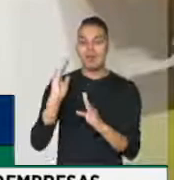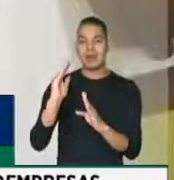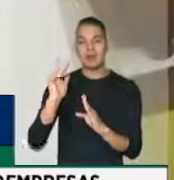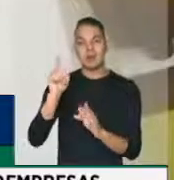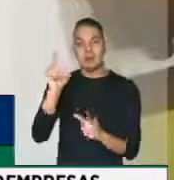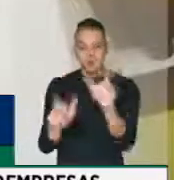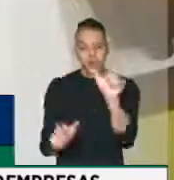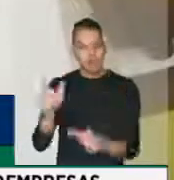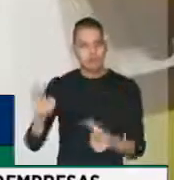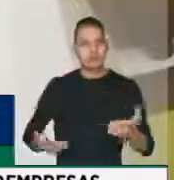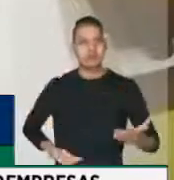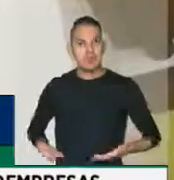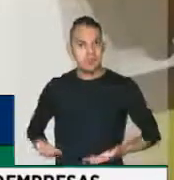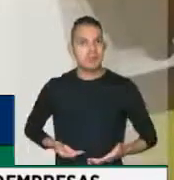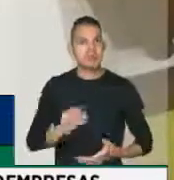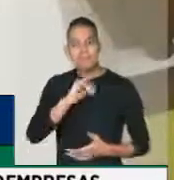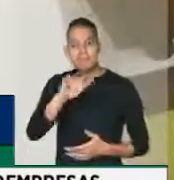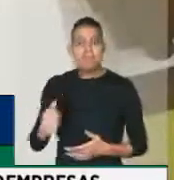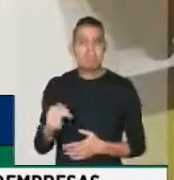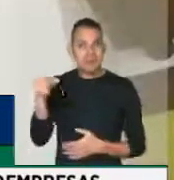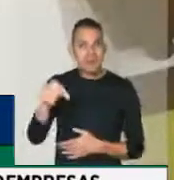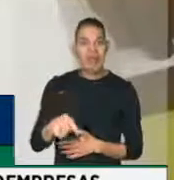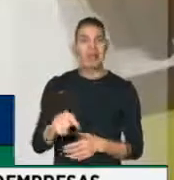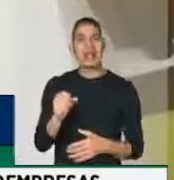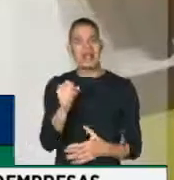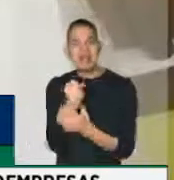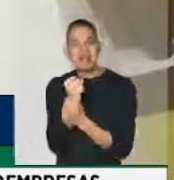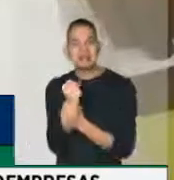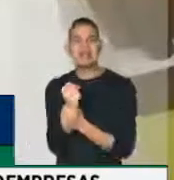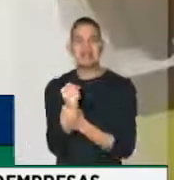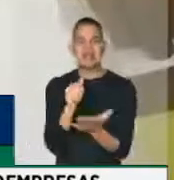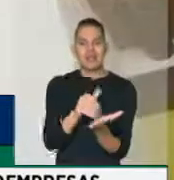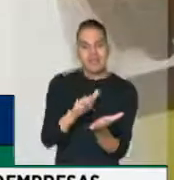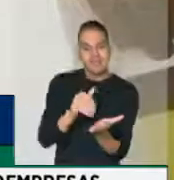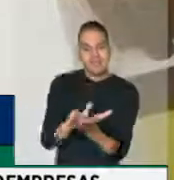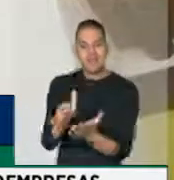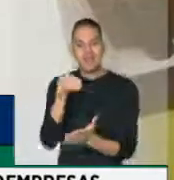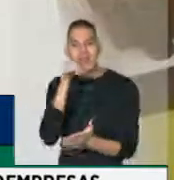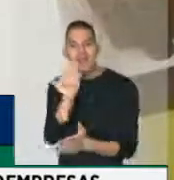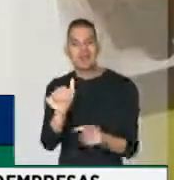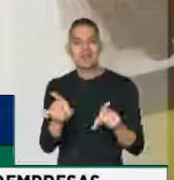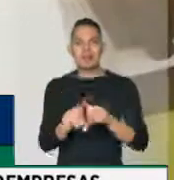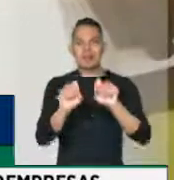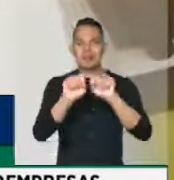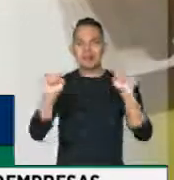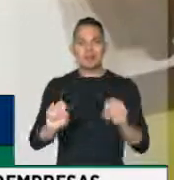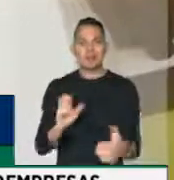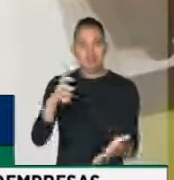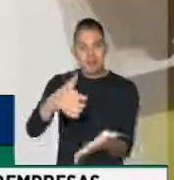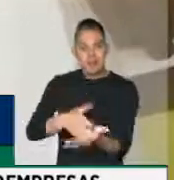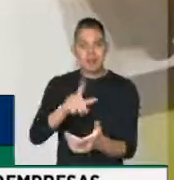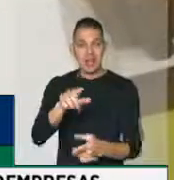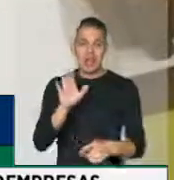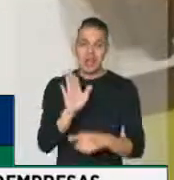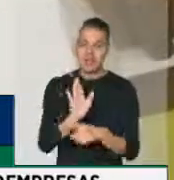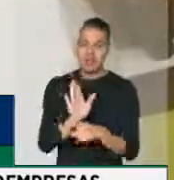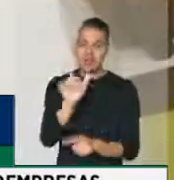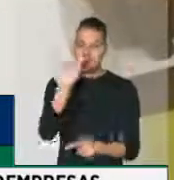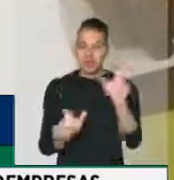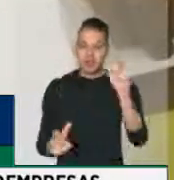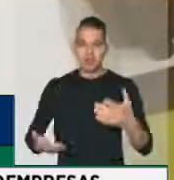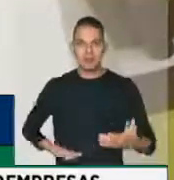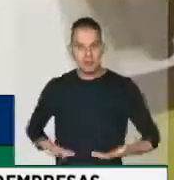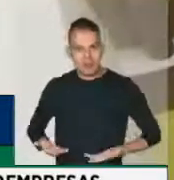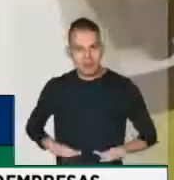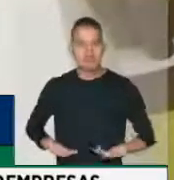possibilidade de emprego. Então, garantir que não haja demissão para que esse sistema de crédito aconteça é beneficiar o trabalhador. Mais um